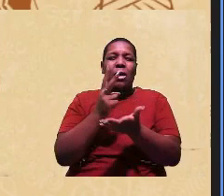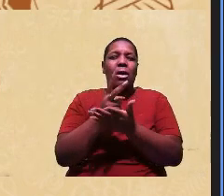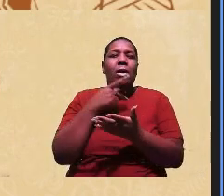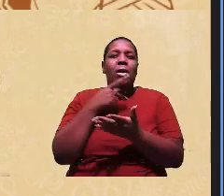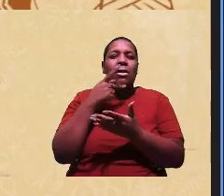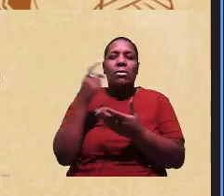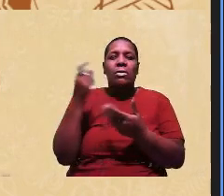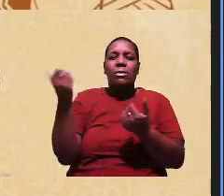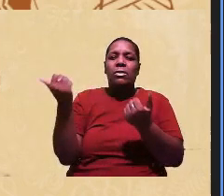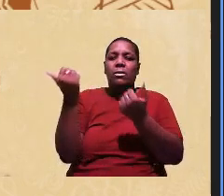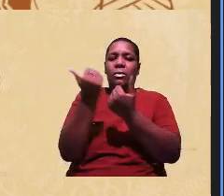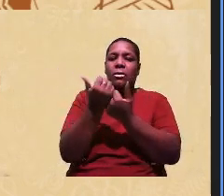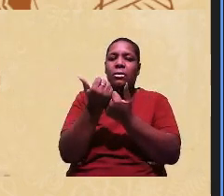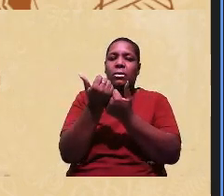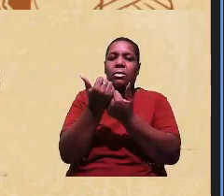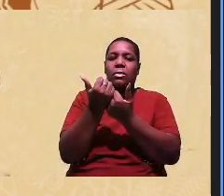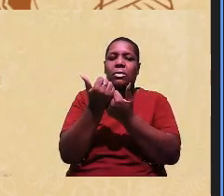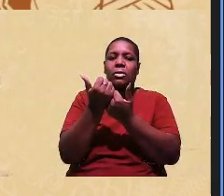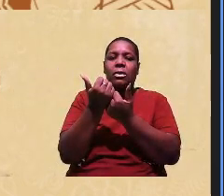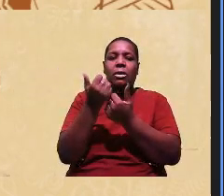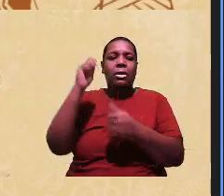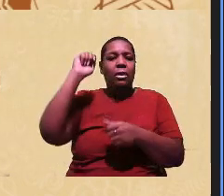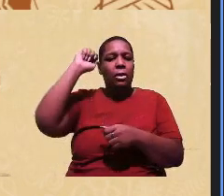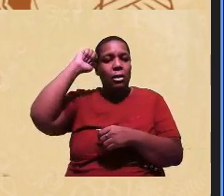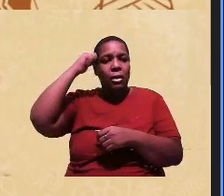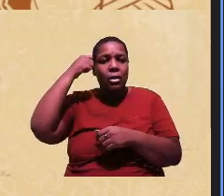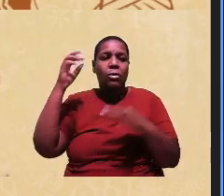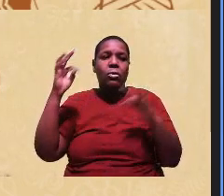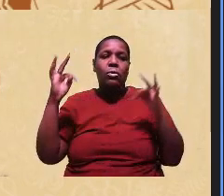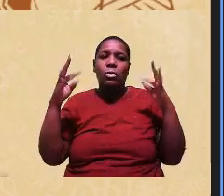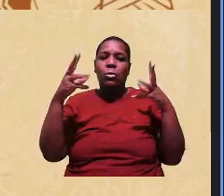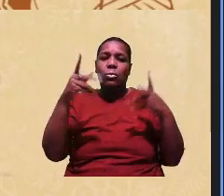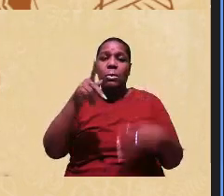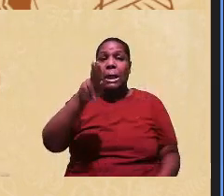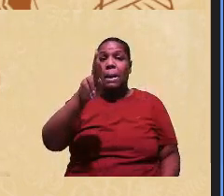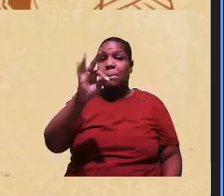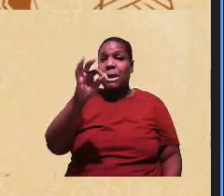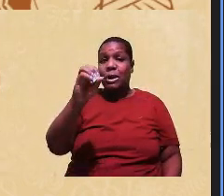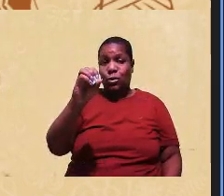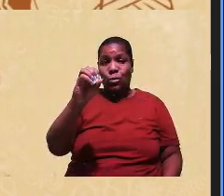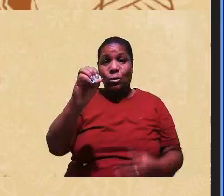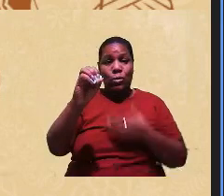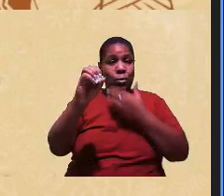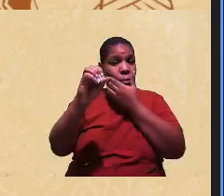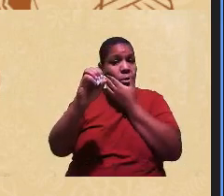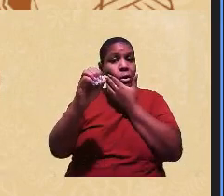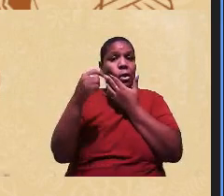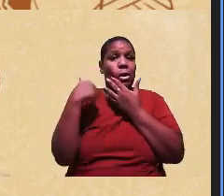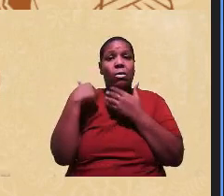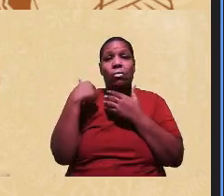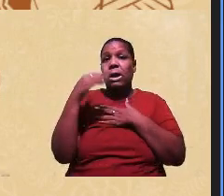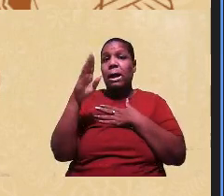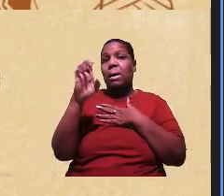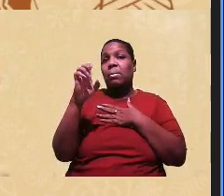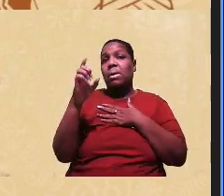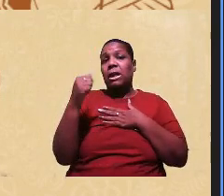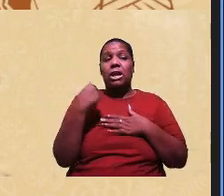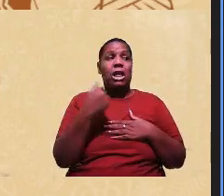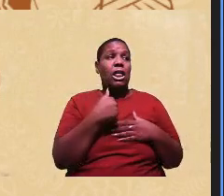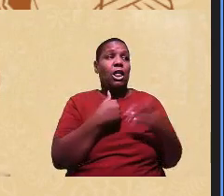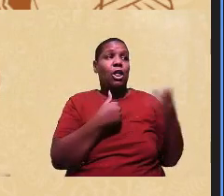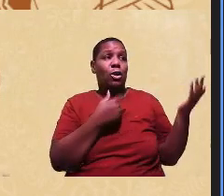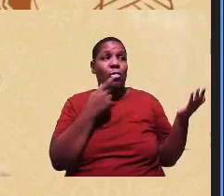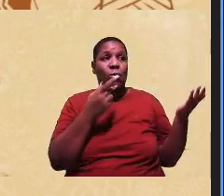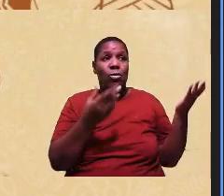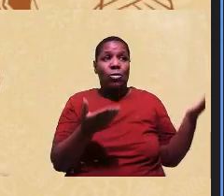substituindo a categoria negro por preto agora todo mundo é preto tá gente eu vou ter a Benedita eu tenho eu e aí por acaso a sociedade